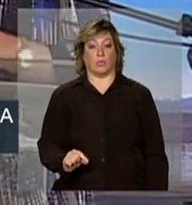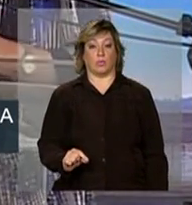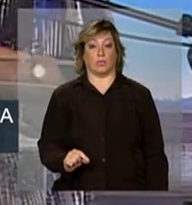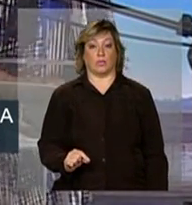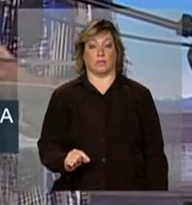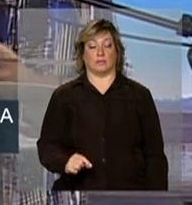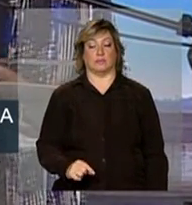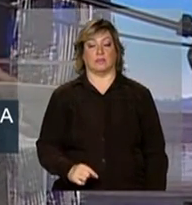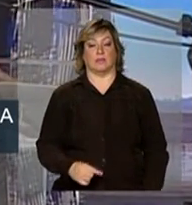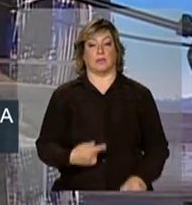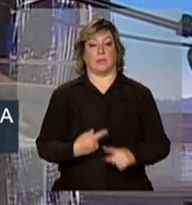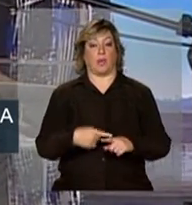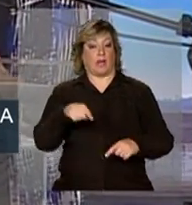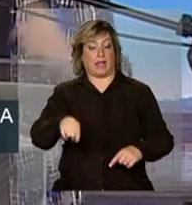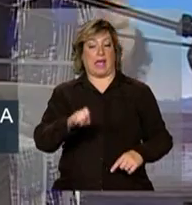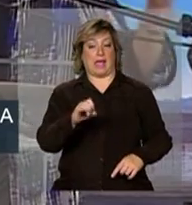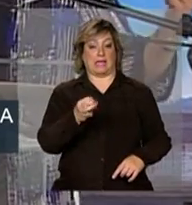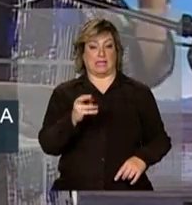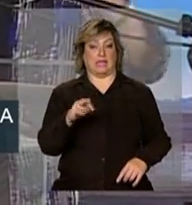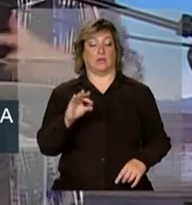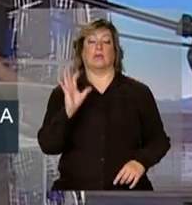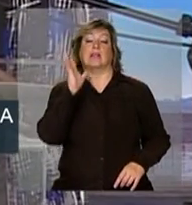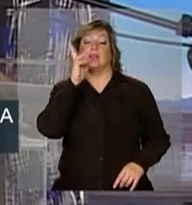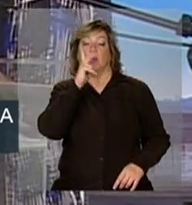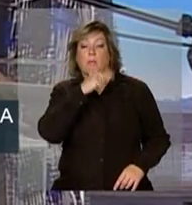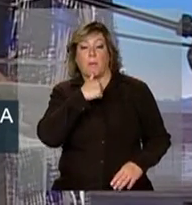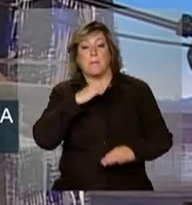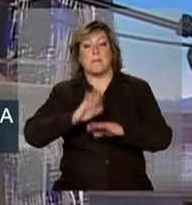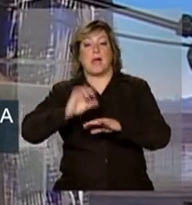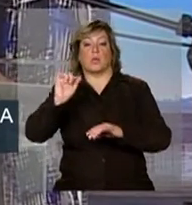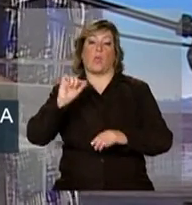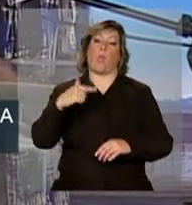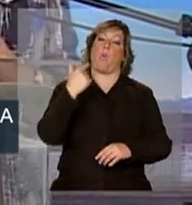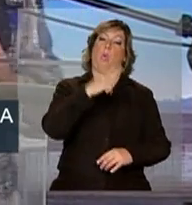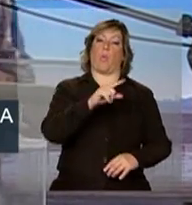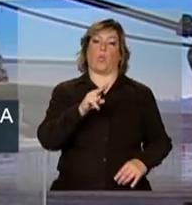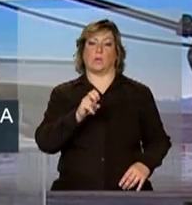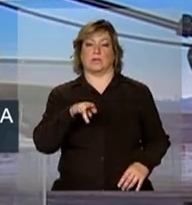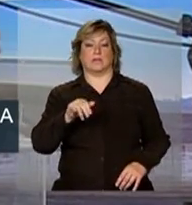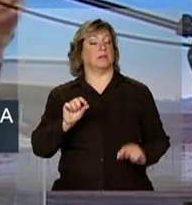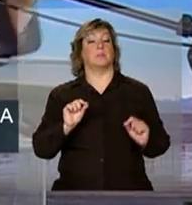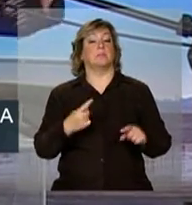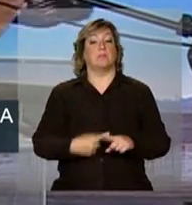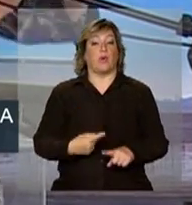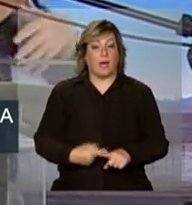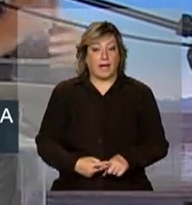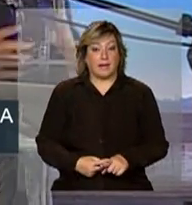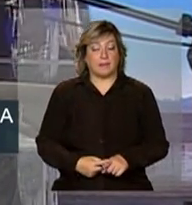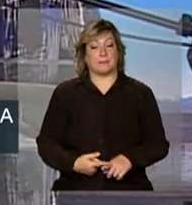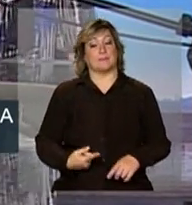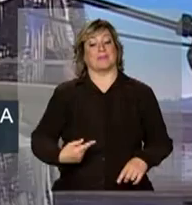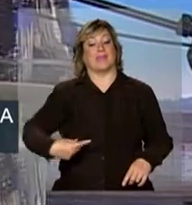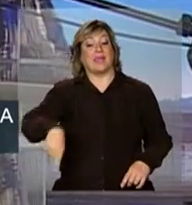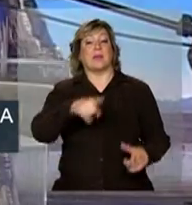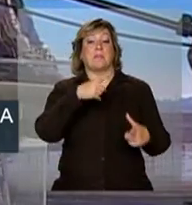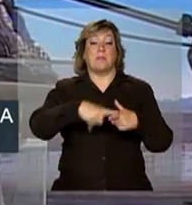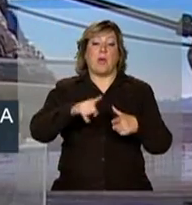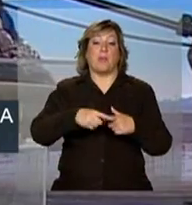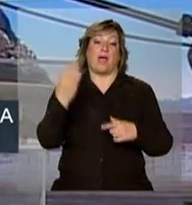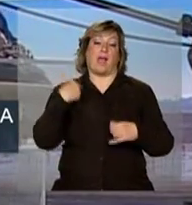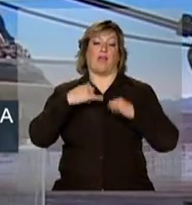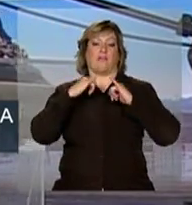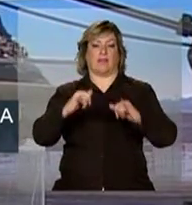quais Estreito demorou mais que outras usinas, se deve justamente ao fato desses obstáculos que eu me